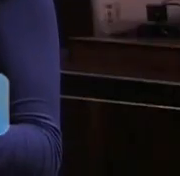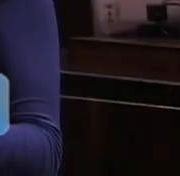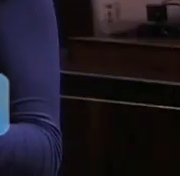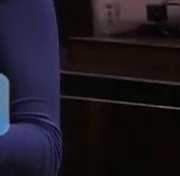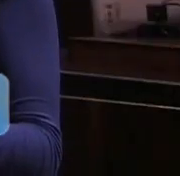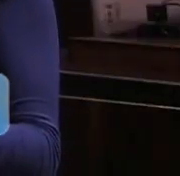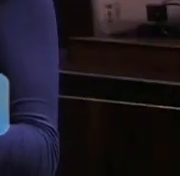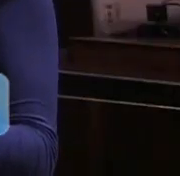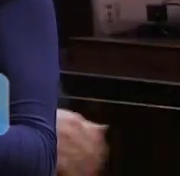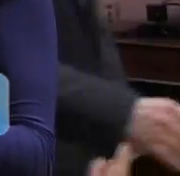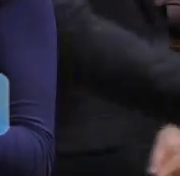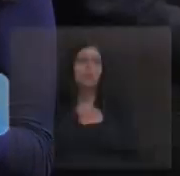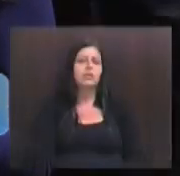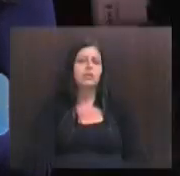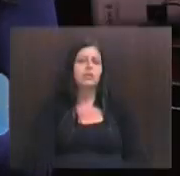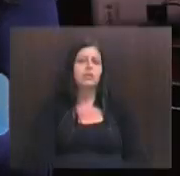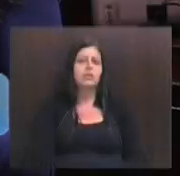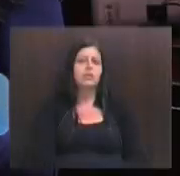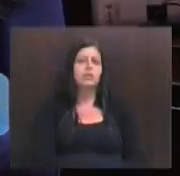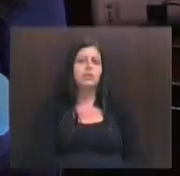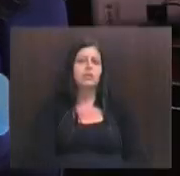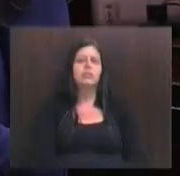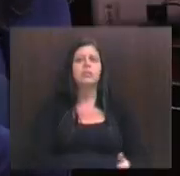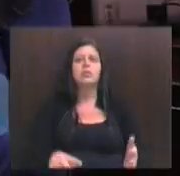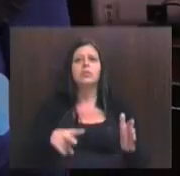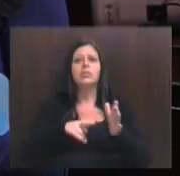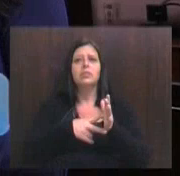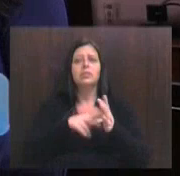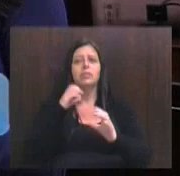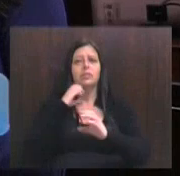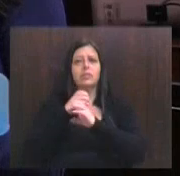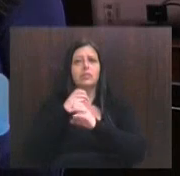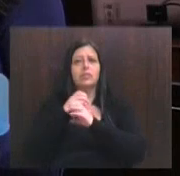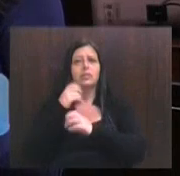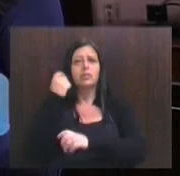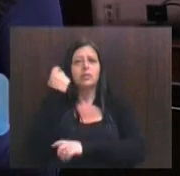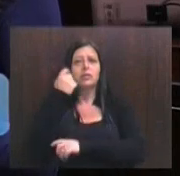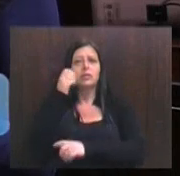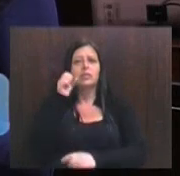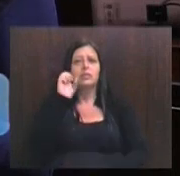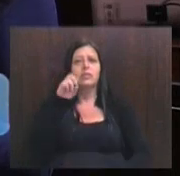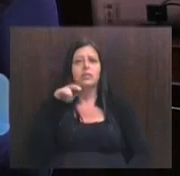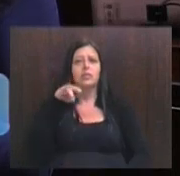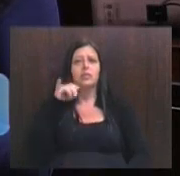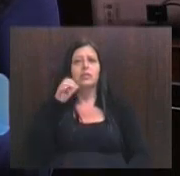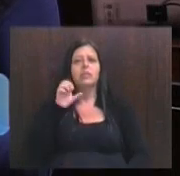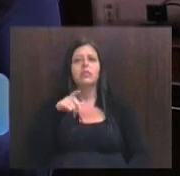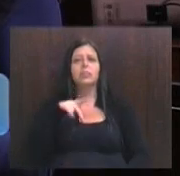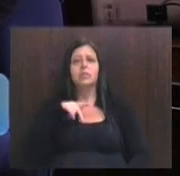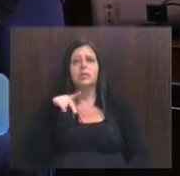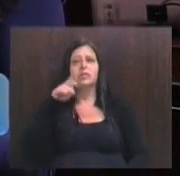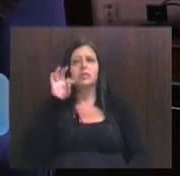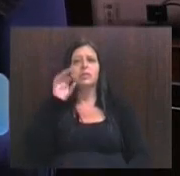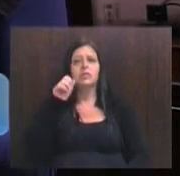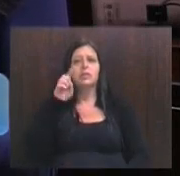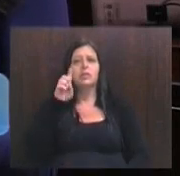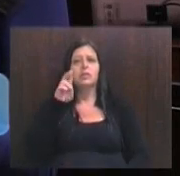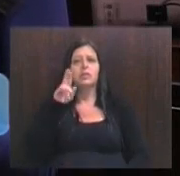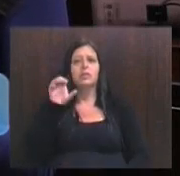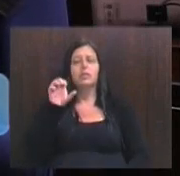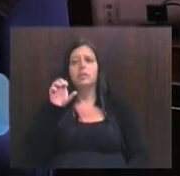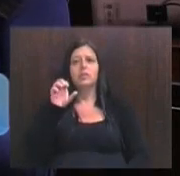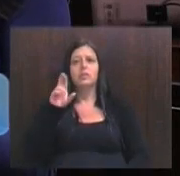aos senhores integrantes da diretoria dos sindicatos engenheiros do Rio Grande do Sul, Senge, presidente Tadeu Grajara Rodrigues,